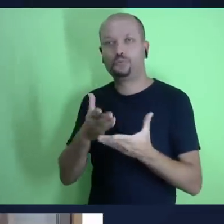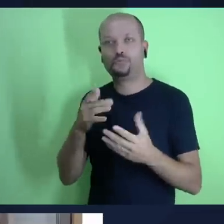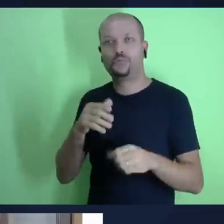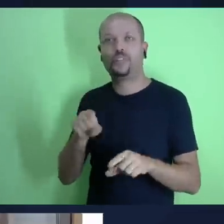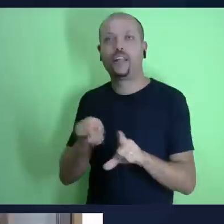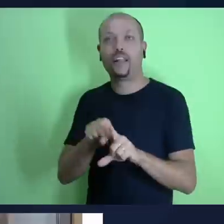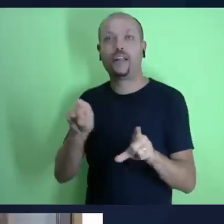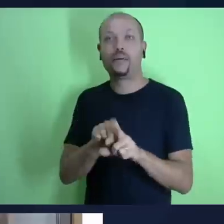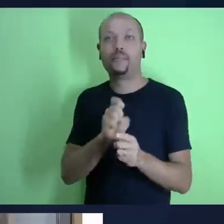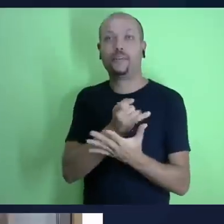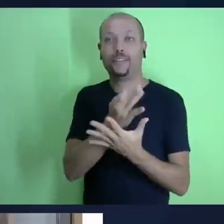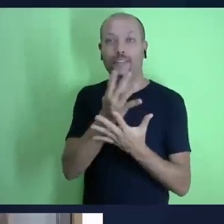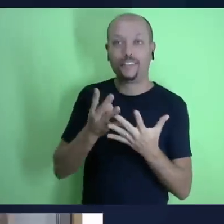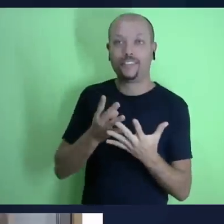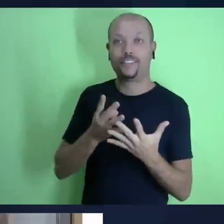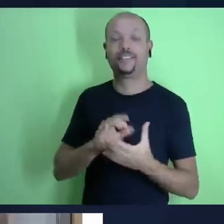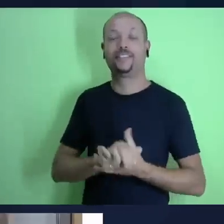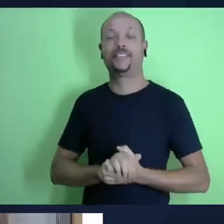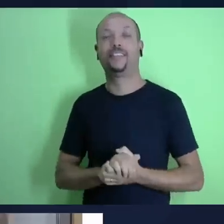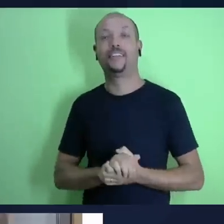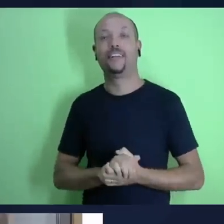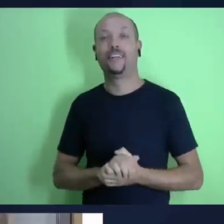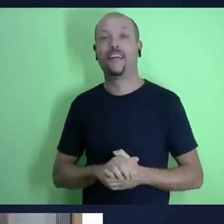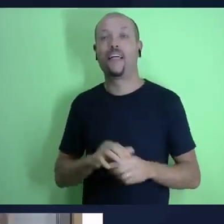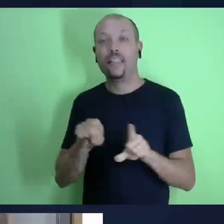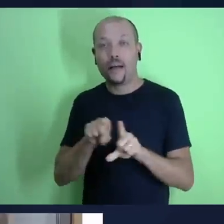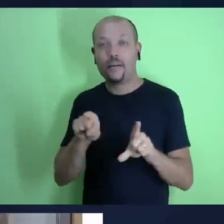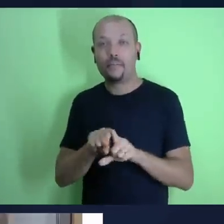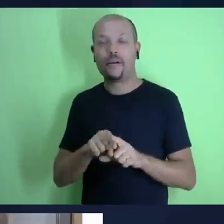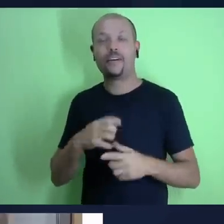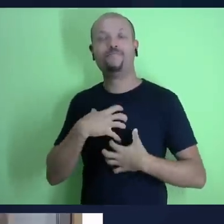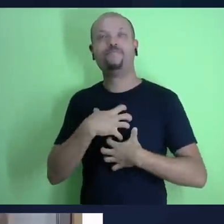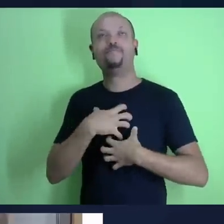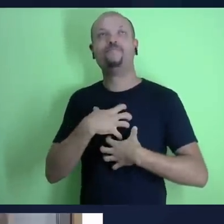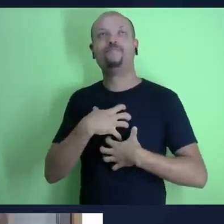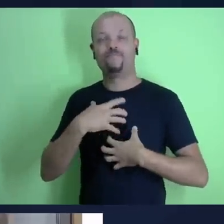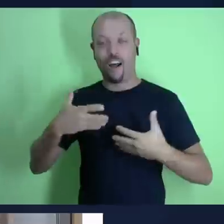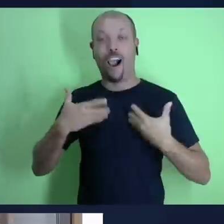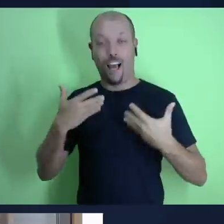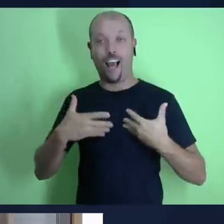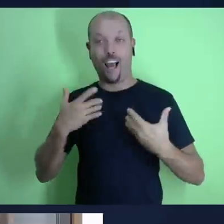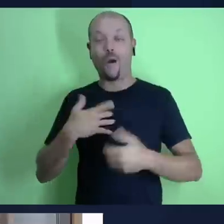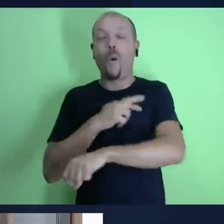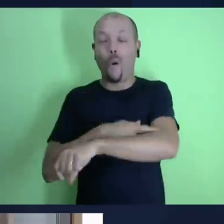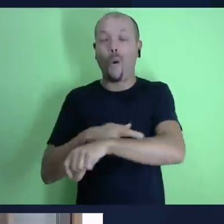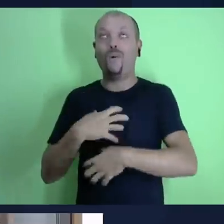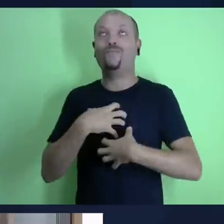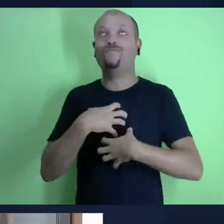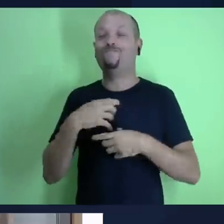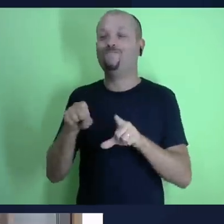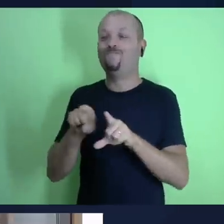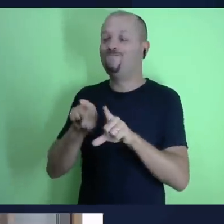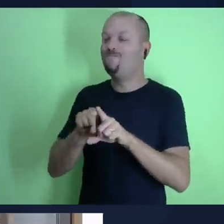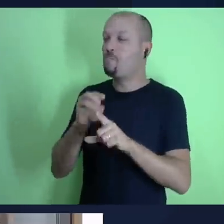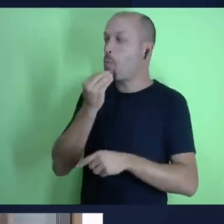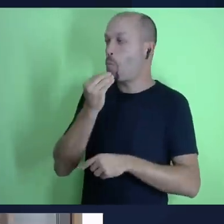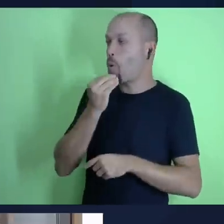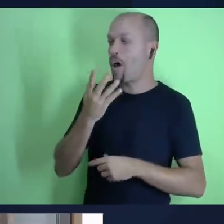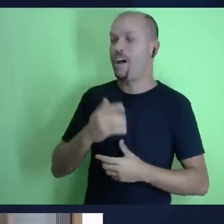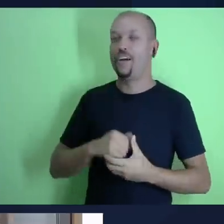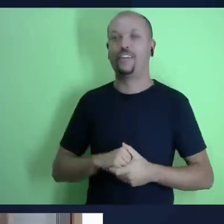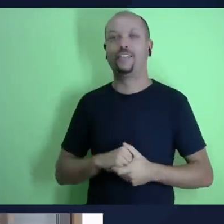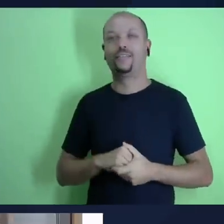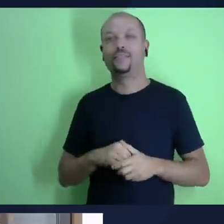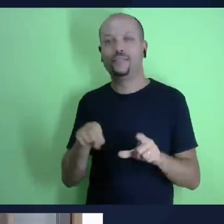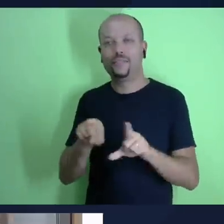do Unaspe poder estar participando da lição da escola sabatina de fato eu me sinto privilegiado honrado